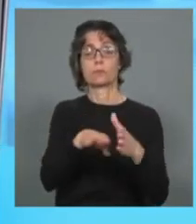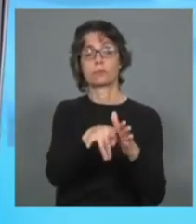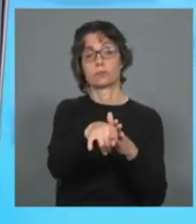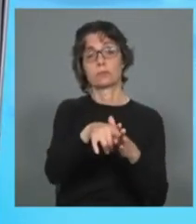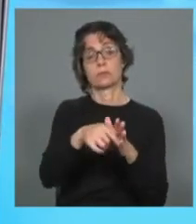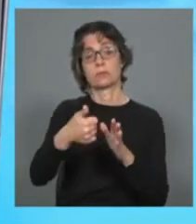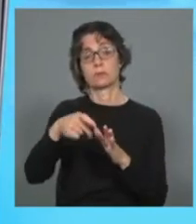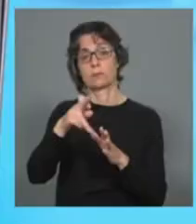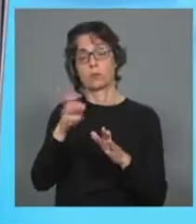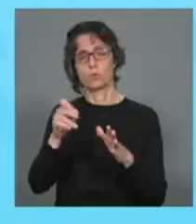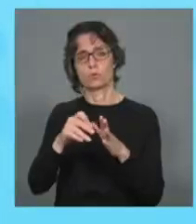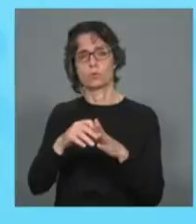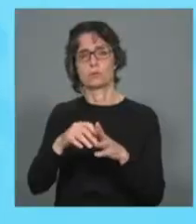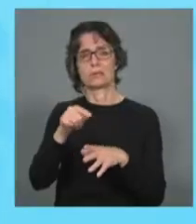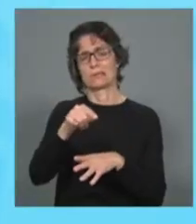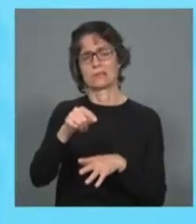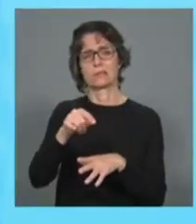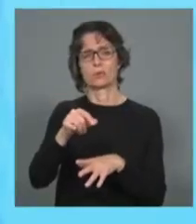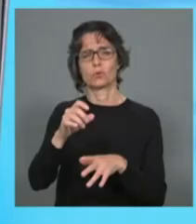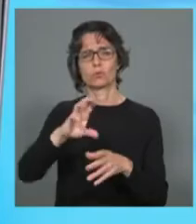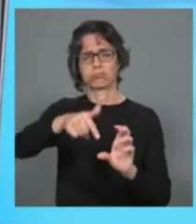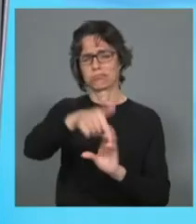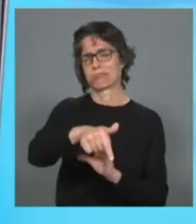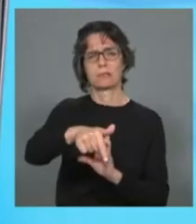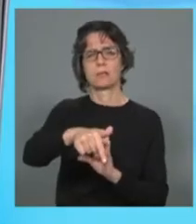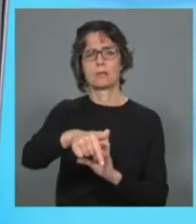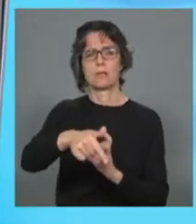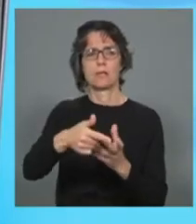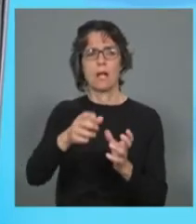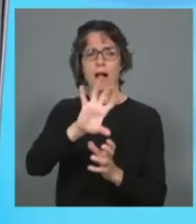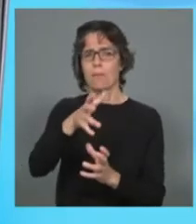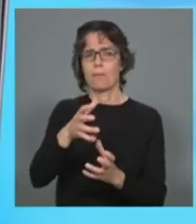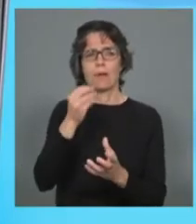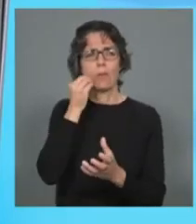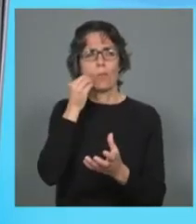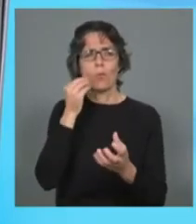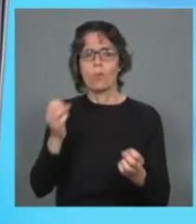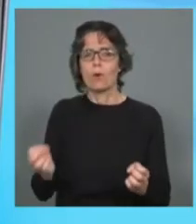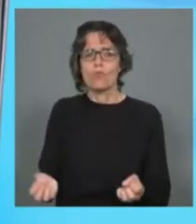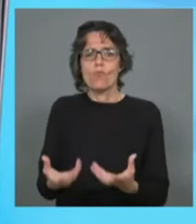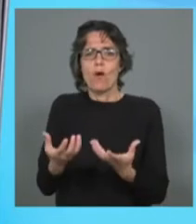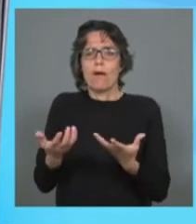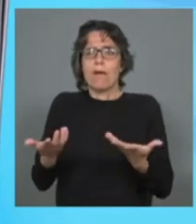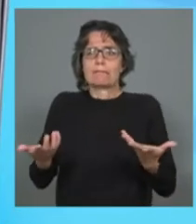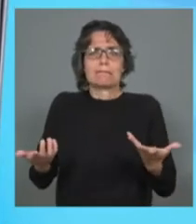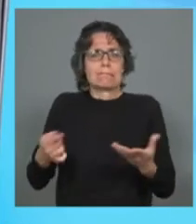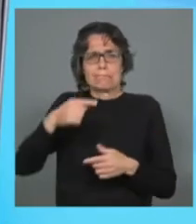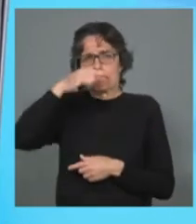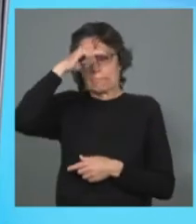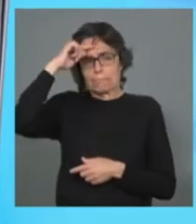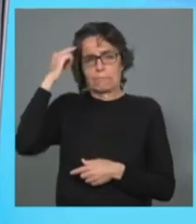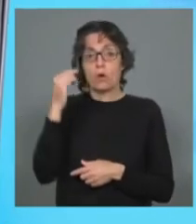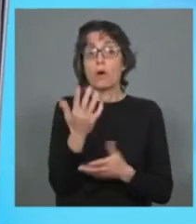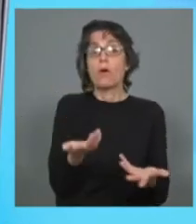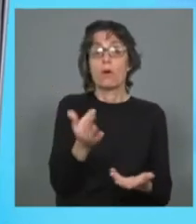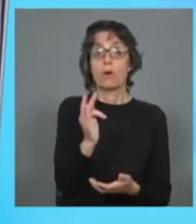O país ainda não se recompôs. O país não se recompôs, não tem forma de se recompor neste momento, portanto o FMI está